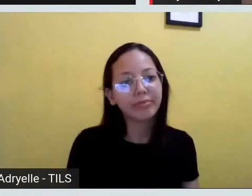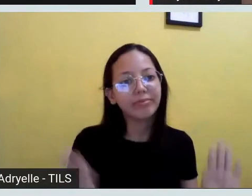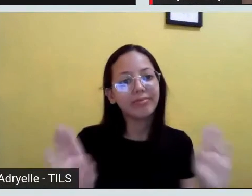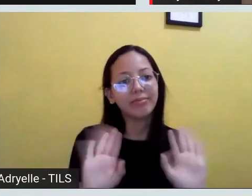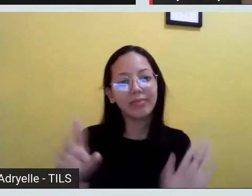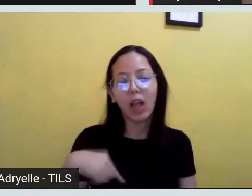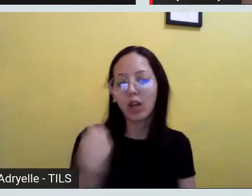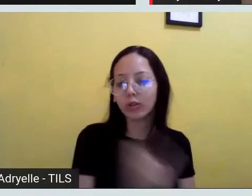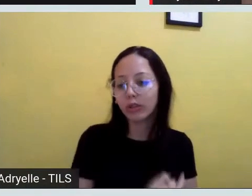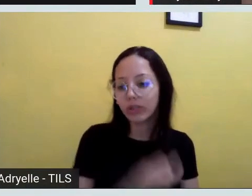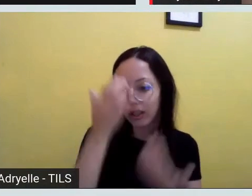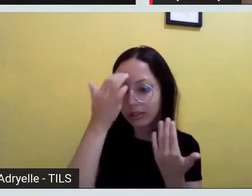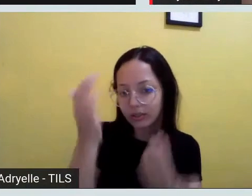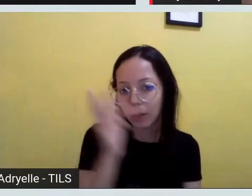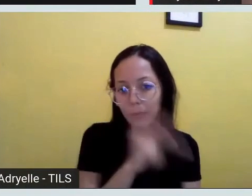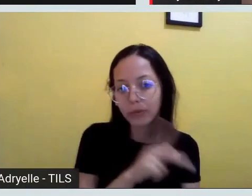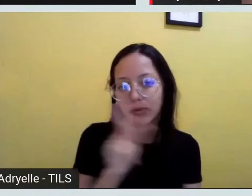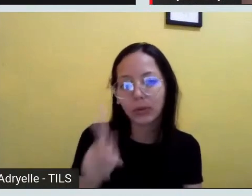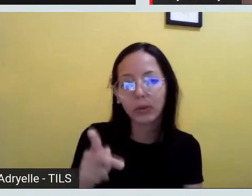professora.